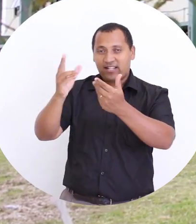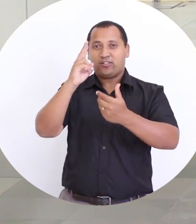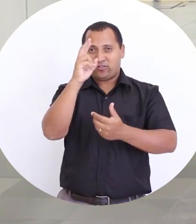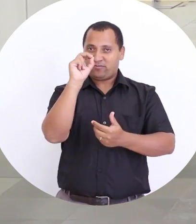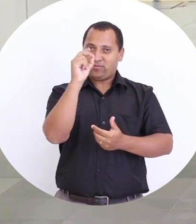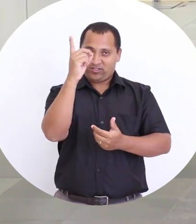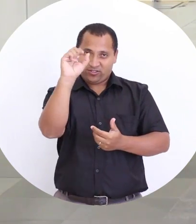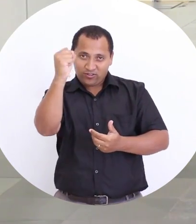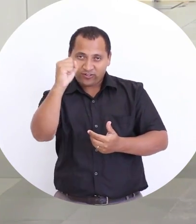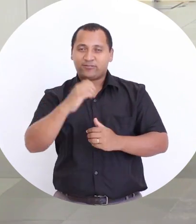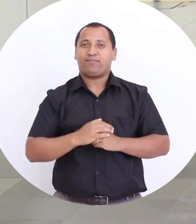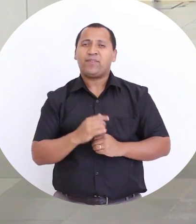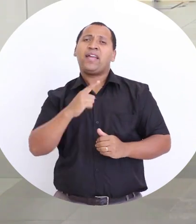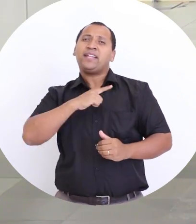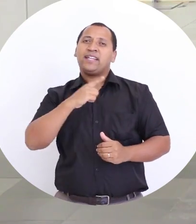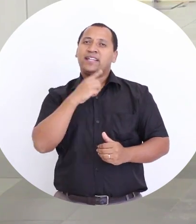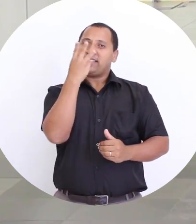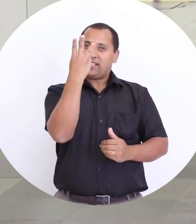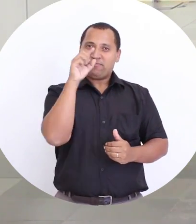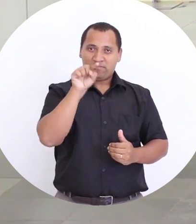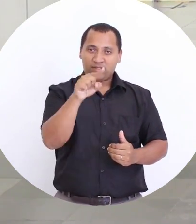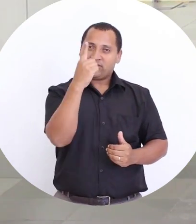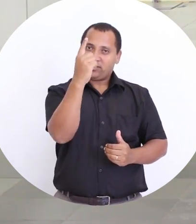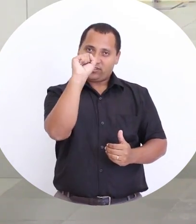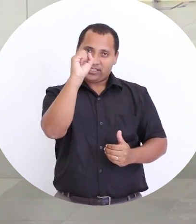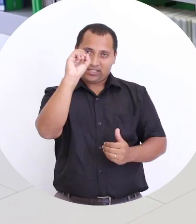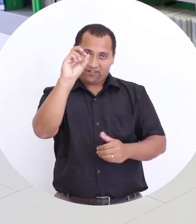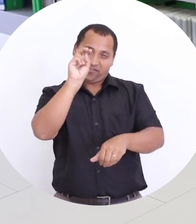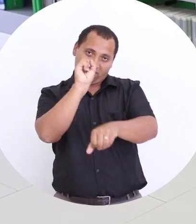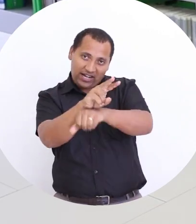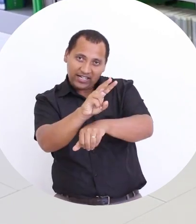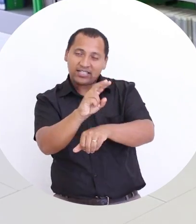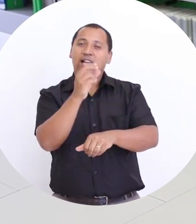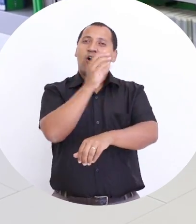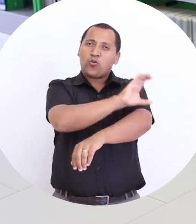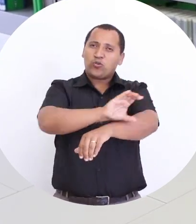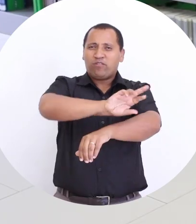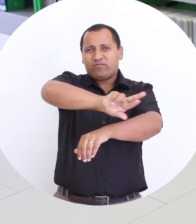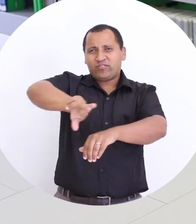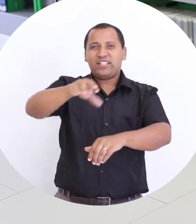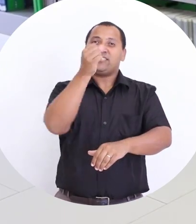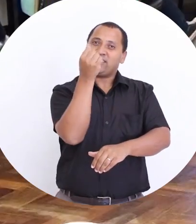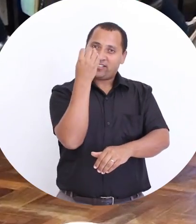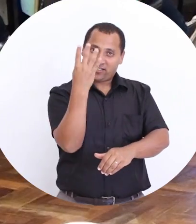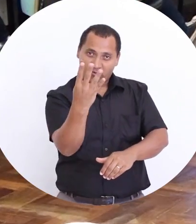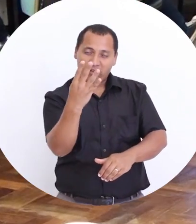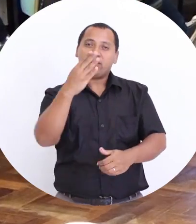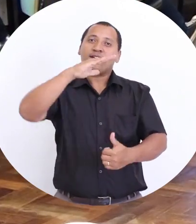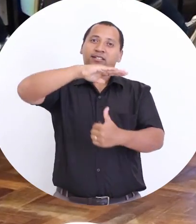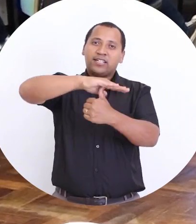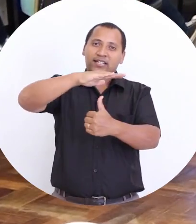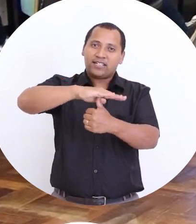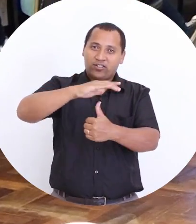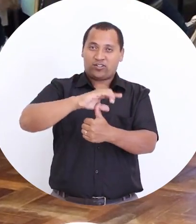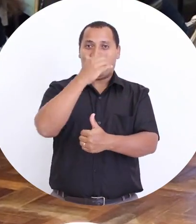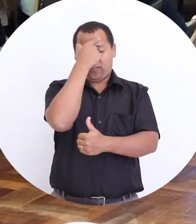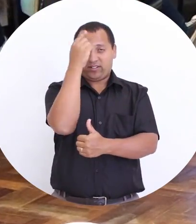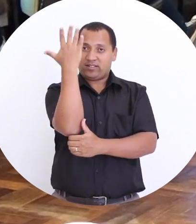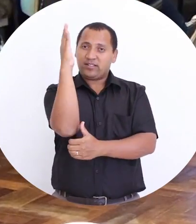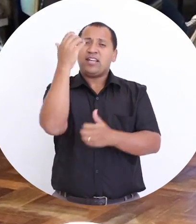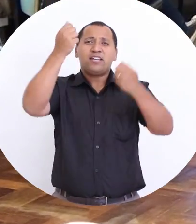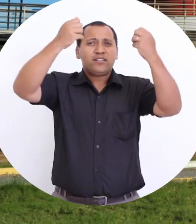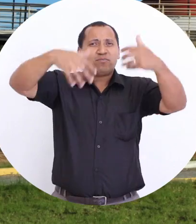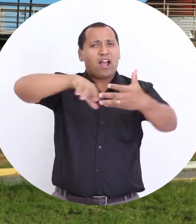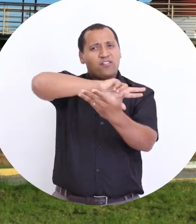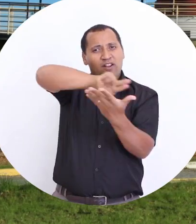2018. São 3.180 vagas em 64 cursos de graduação. O reitor da Unipampa destaca